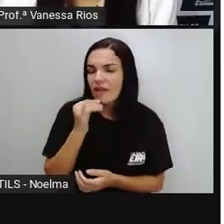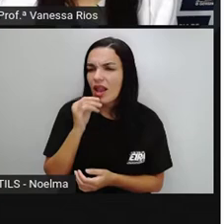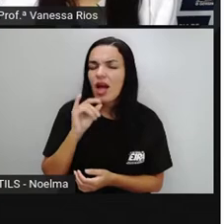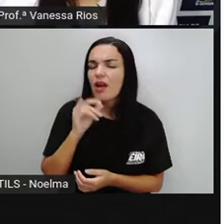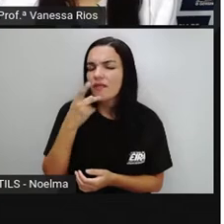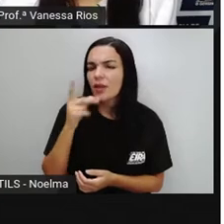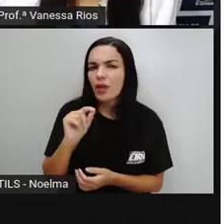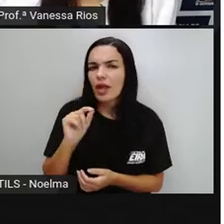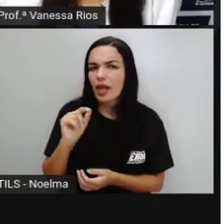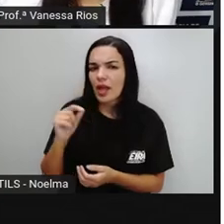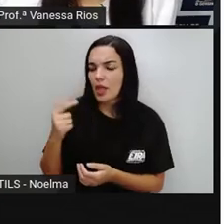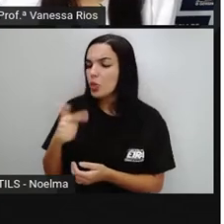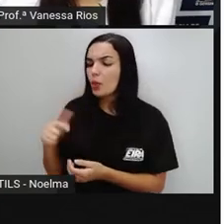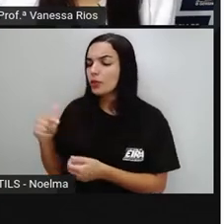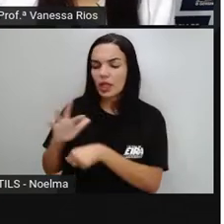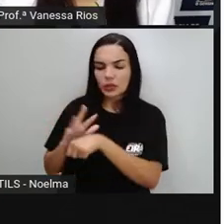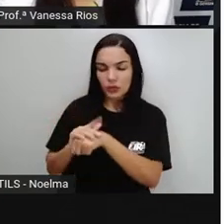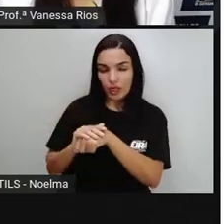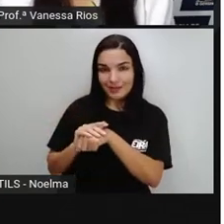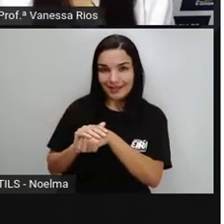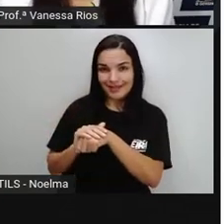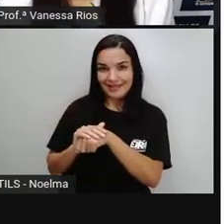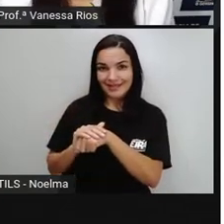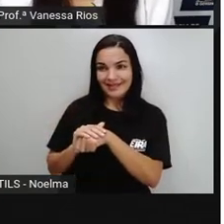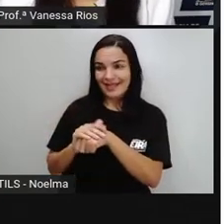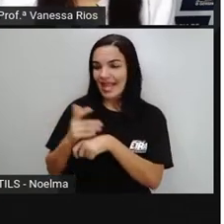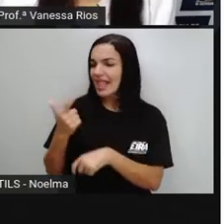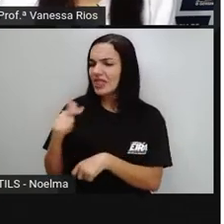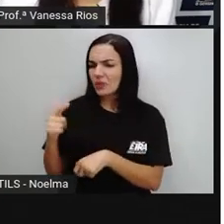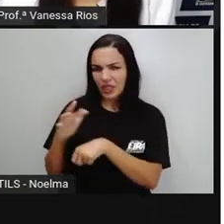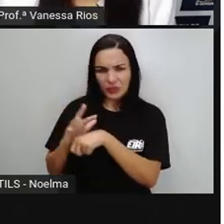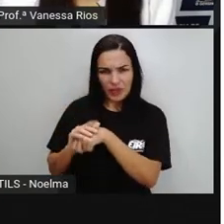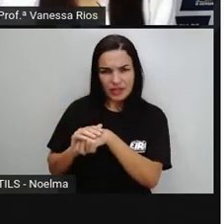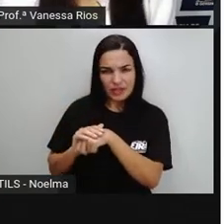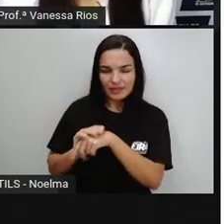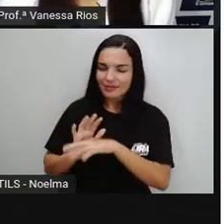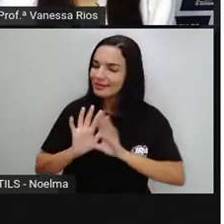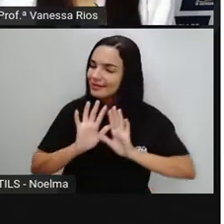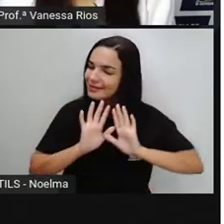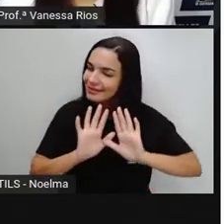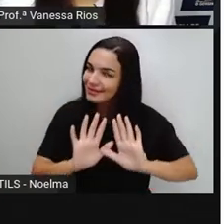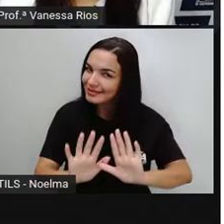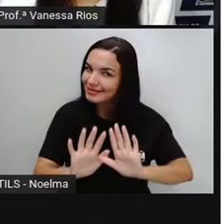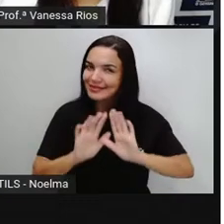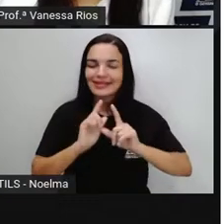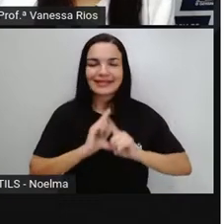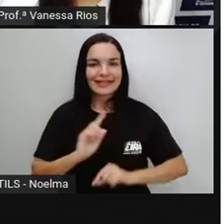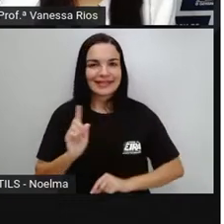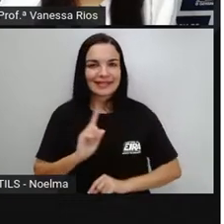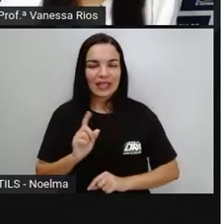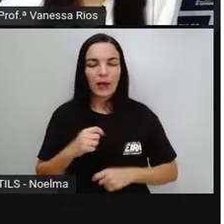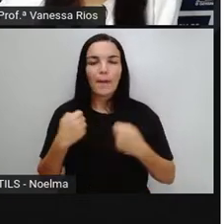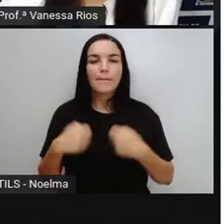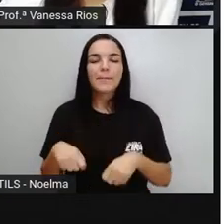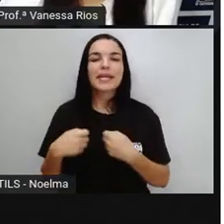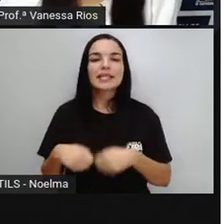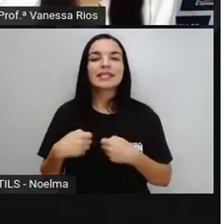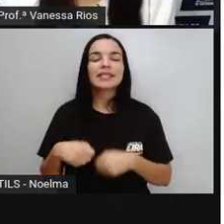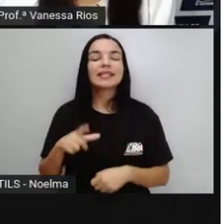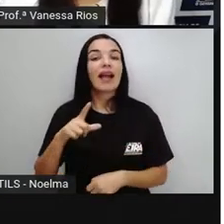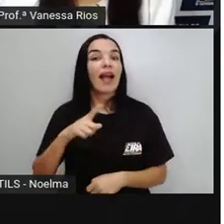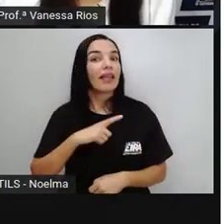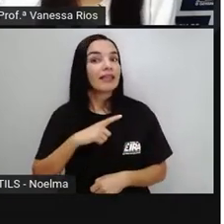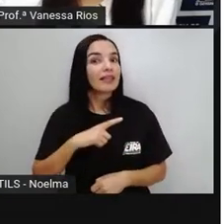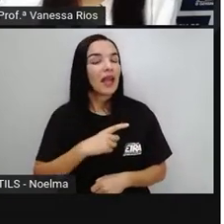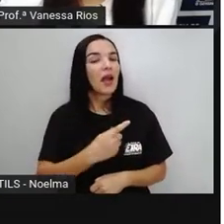Então para uma pessoa Ser considerada Saudável Não é simplesmente Ela não estar doente Ela precisa ter